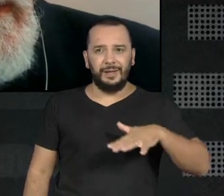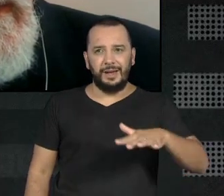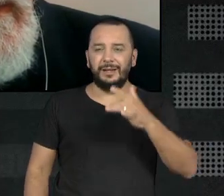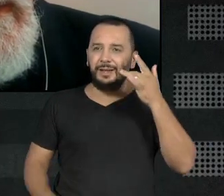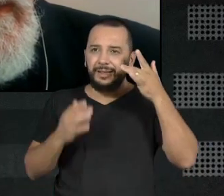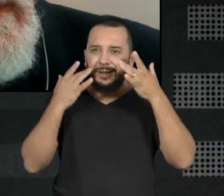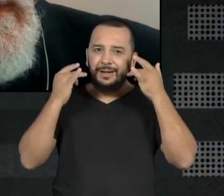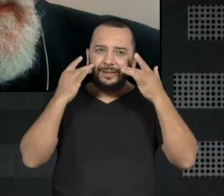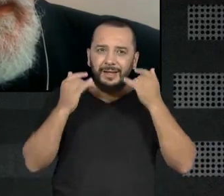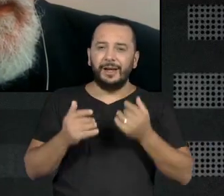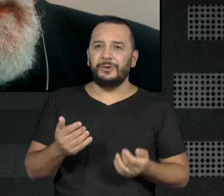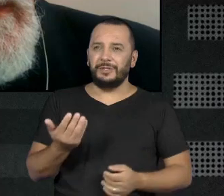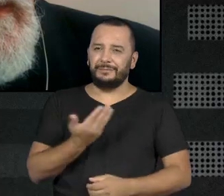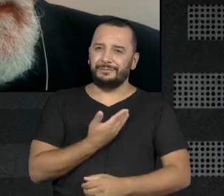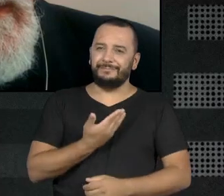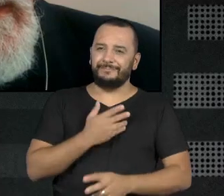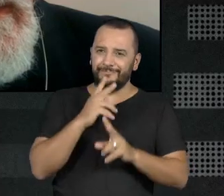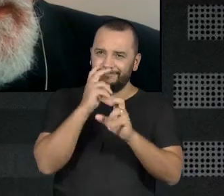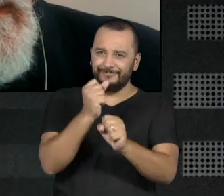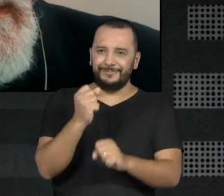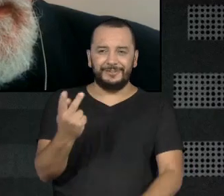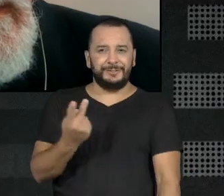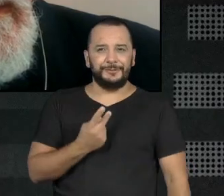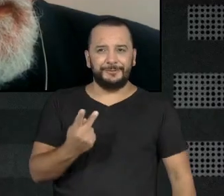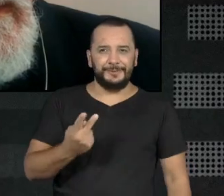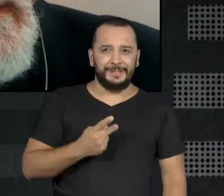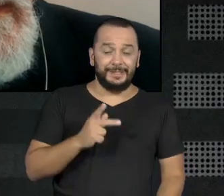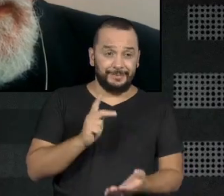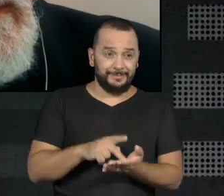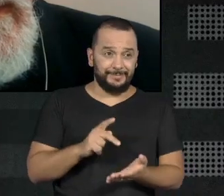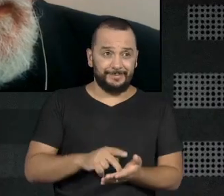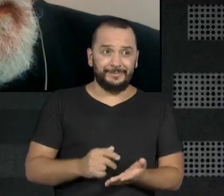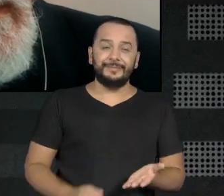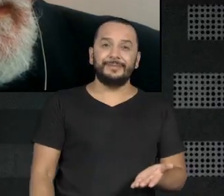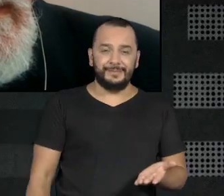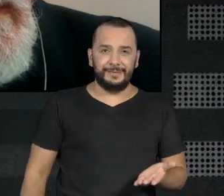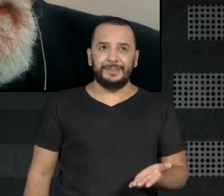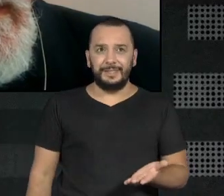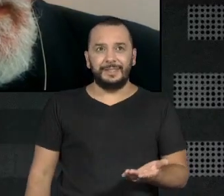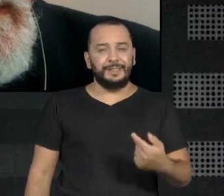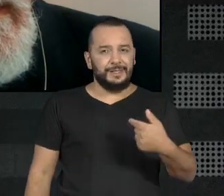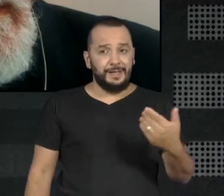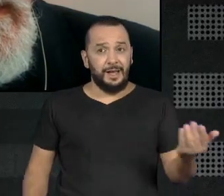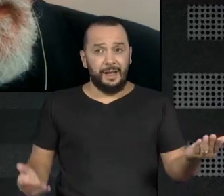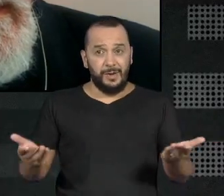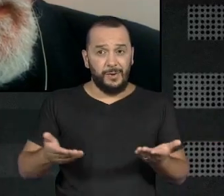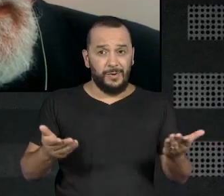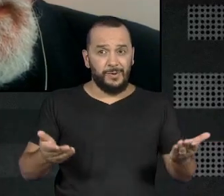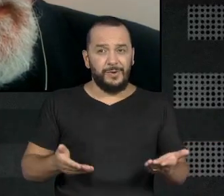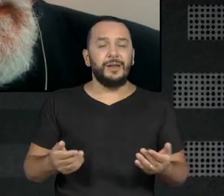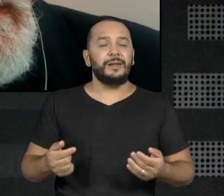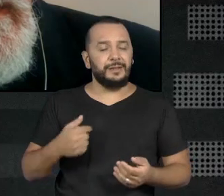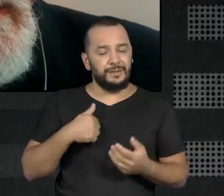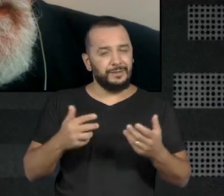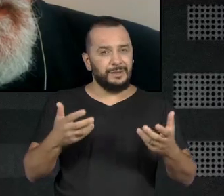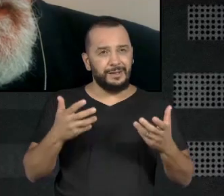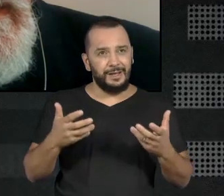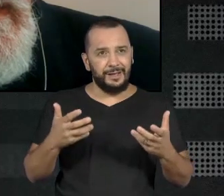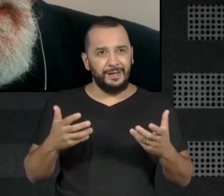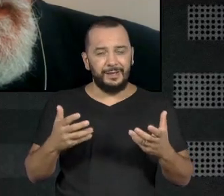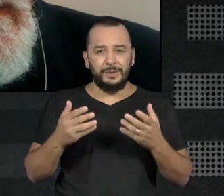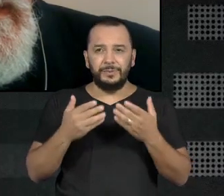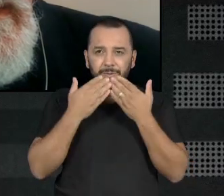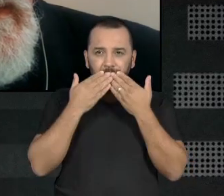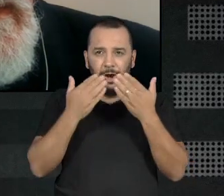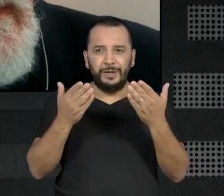uma coisa tão forte como eu tenho com você. Então, eu queria te deixar um super, super, super